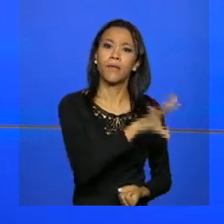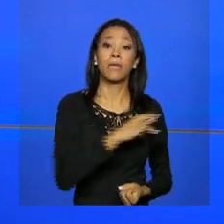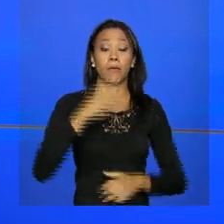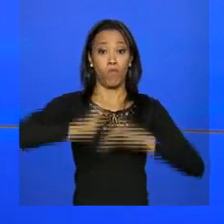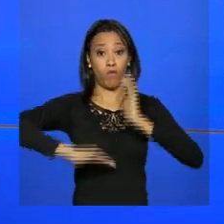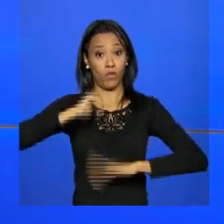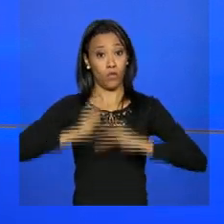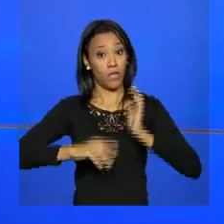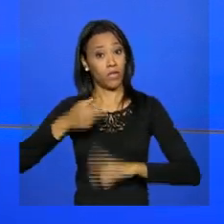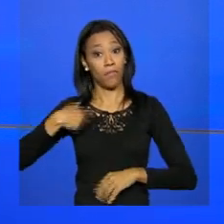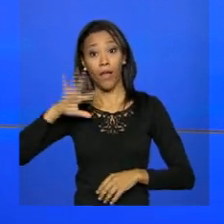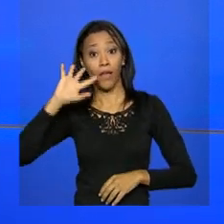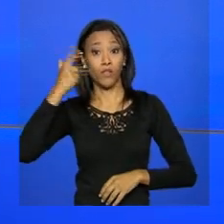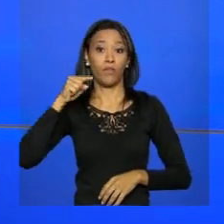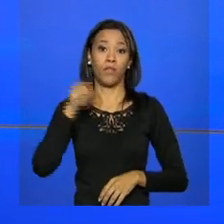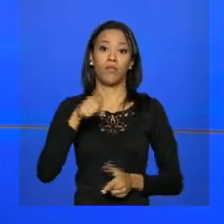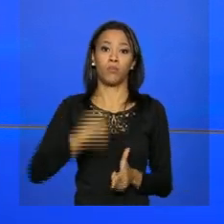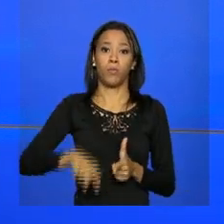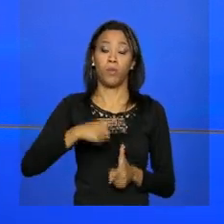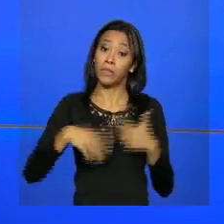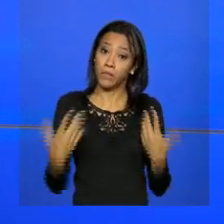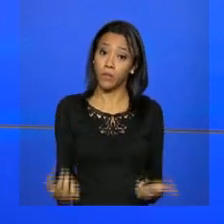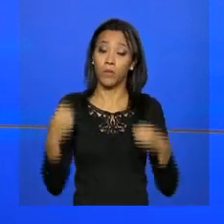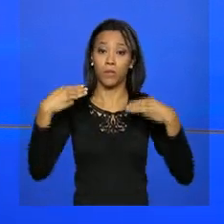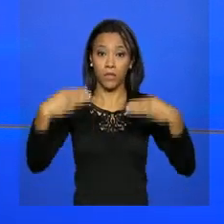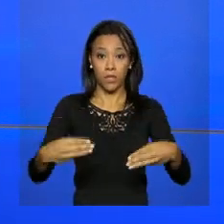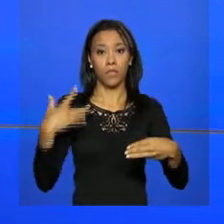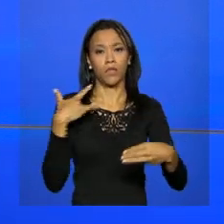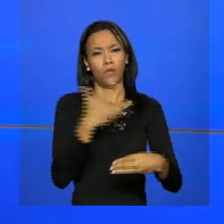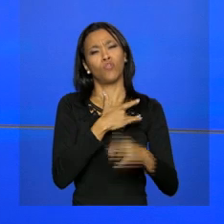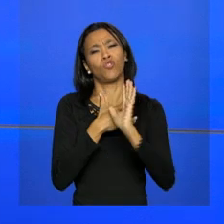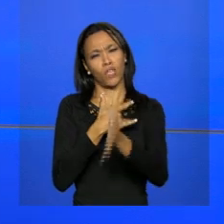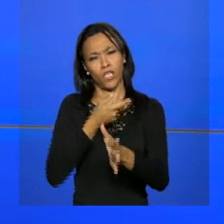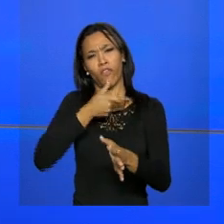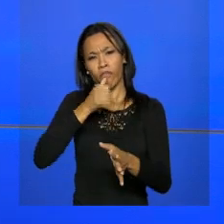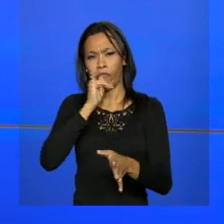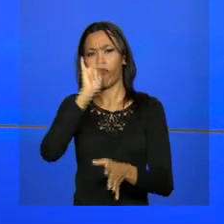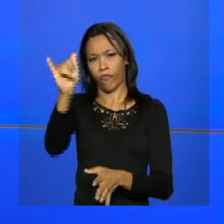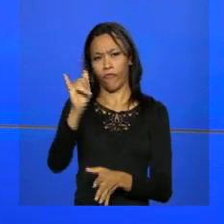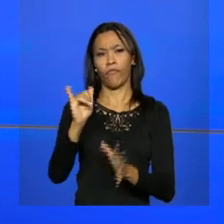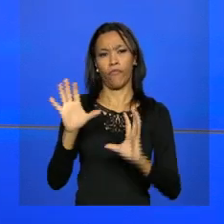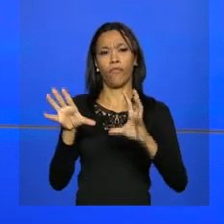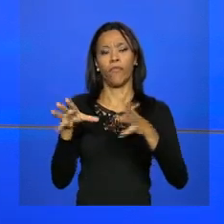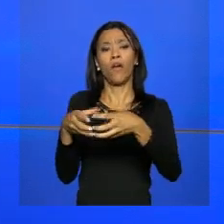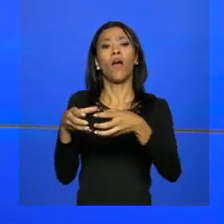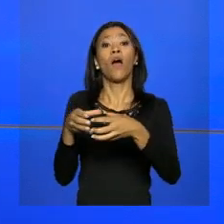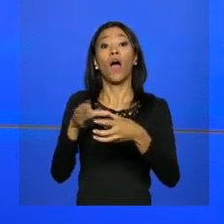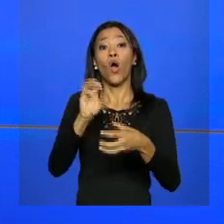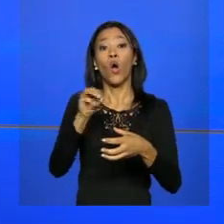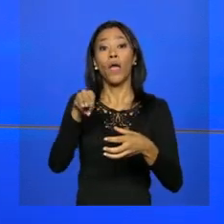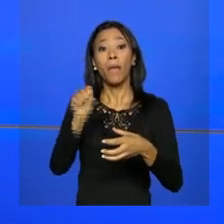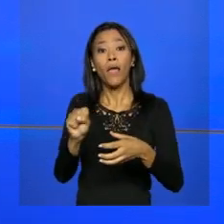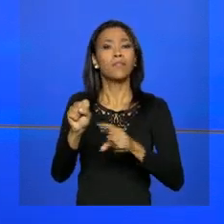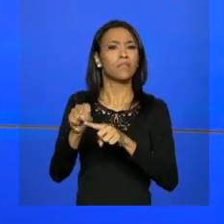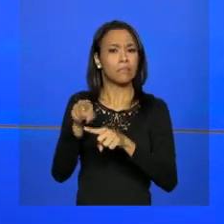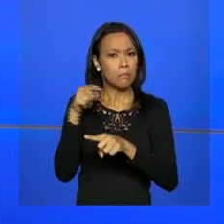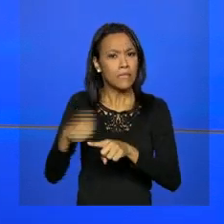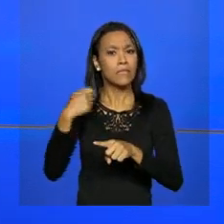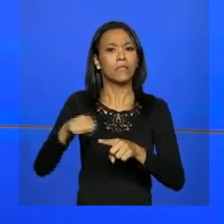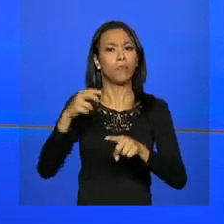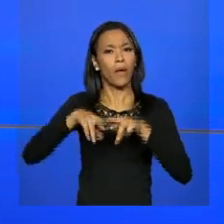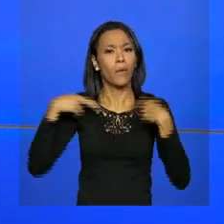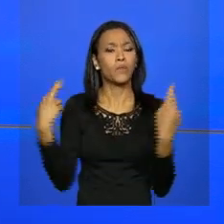enfrentar a situação. O Ministério da Saúde já havia sinalizado à OMS sobre a possibilidade de um evento de importância